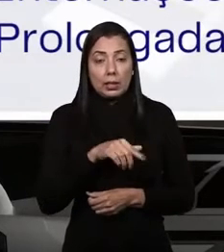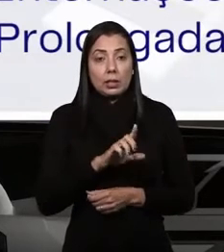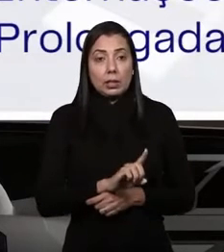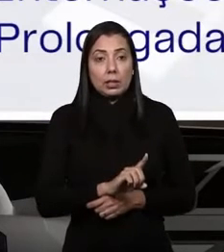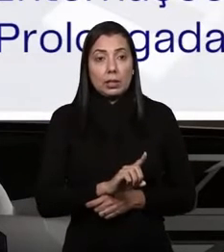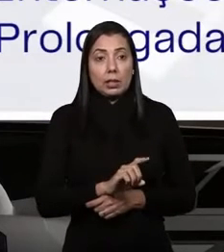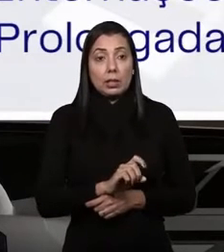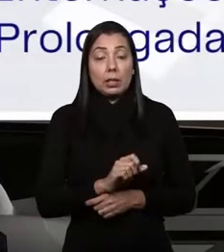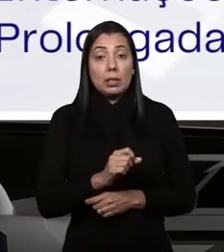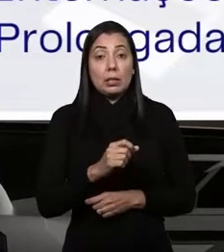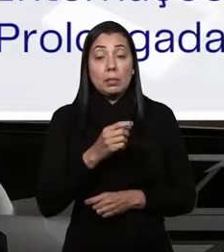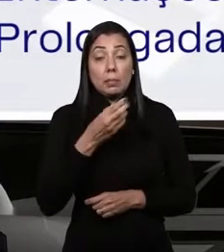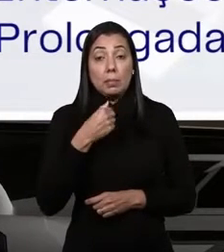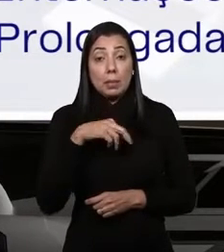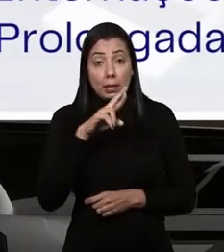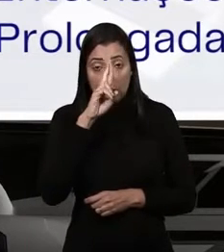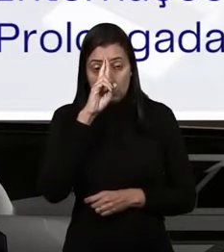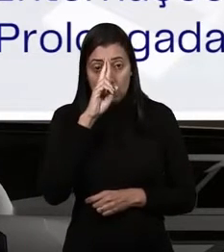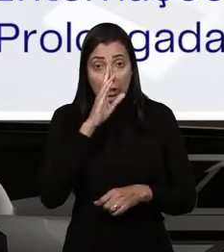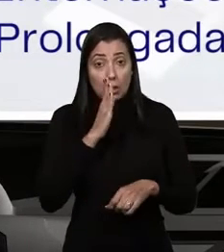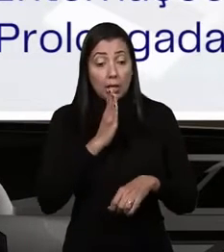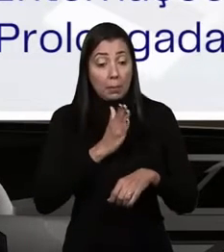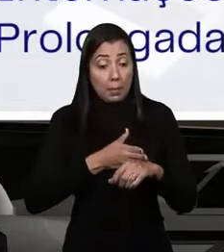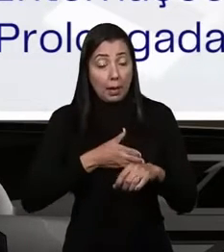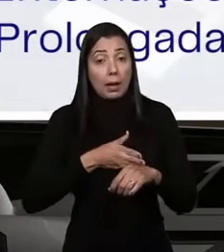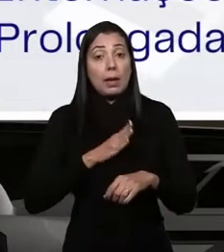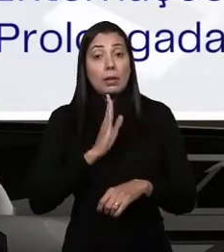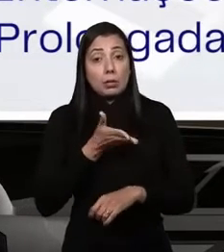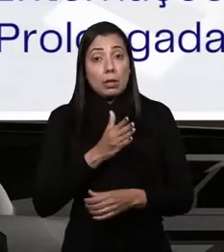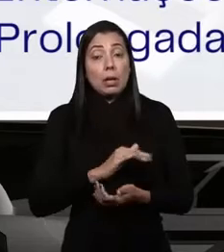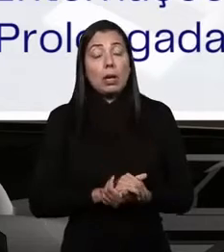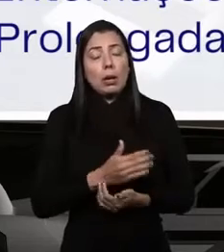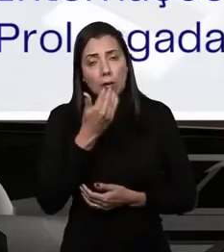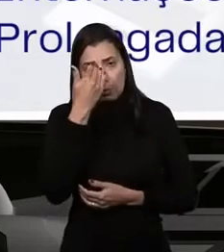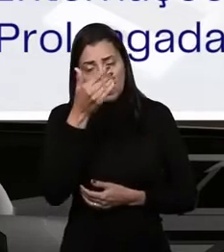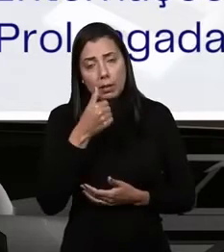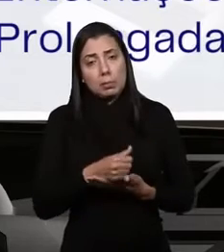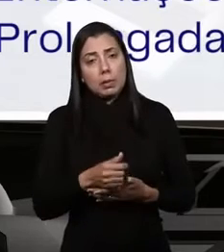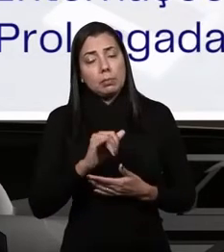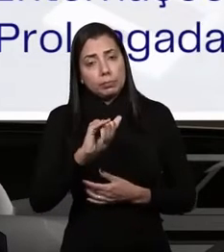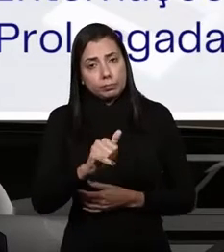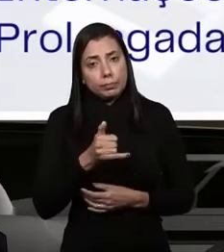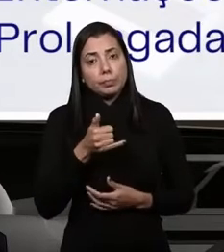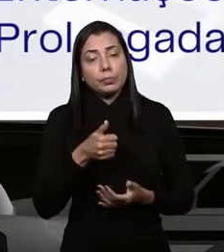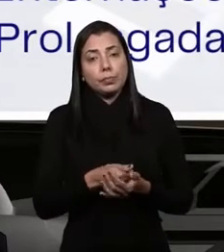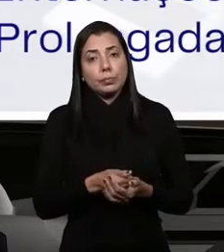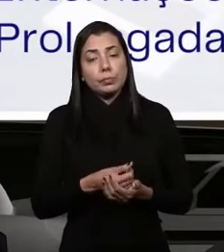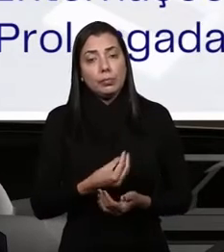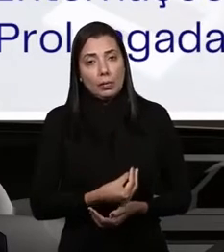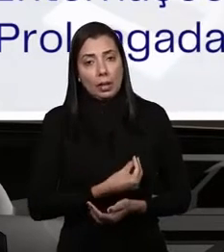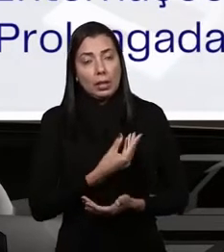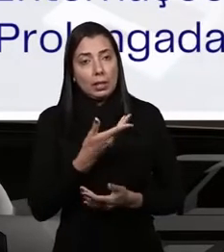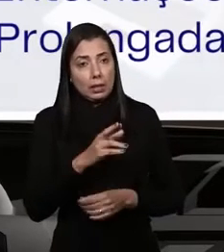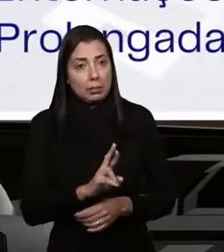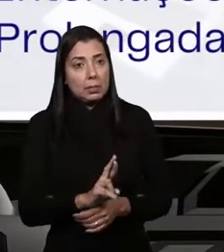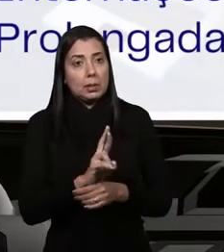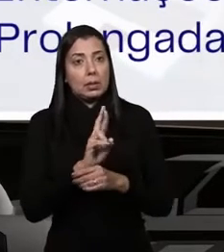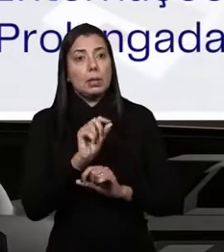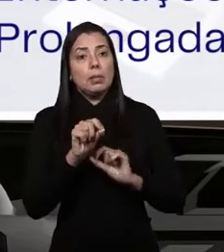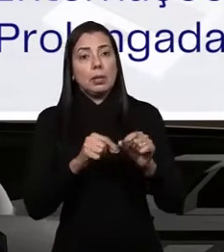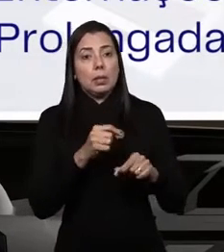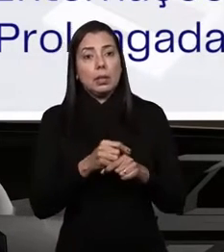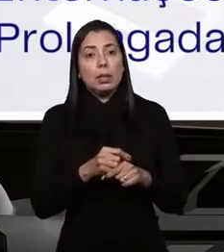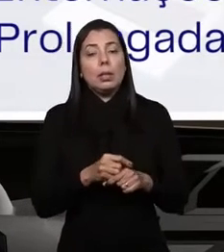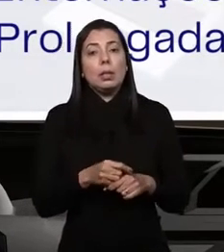-dia e 30. E obrigado pela oportunidade de estar aqui e representar o Pará,